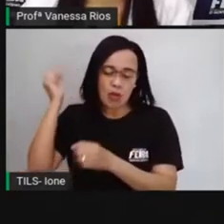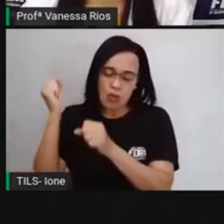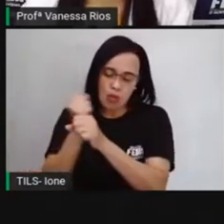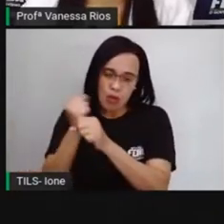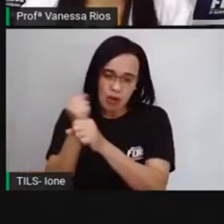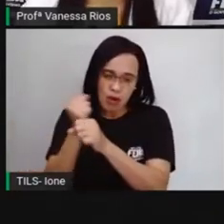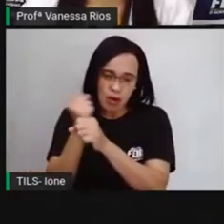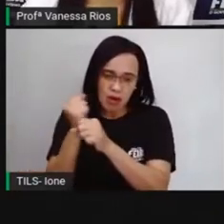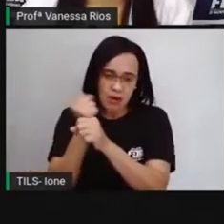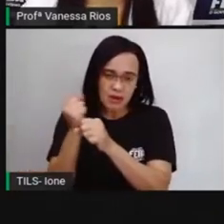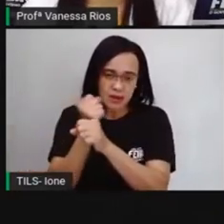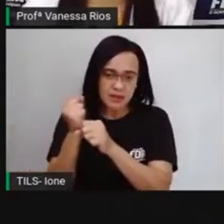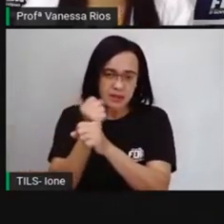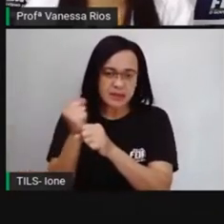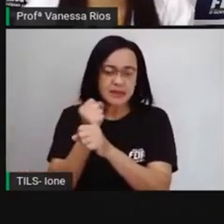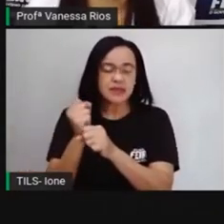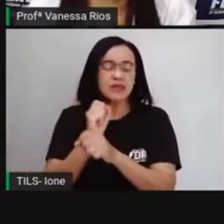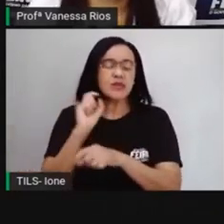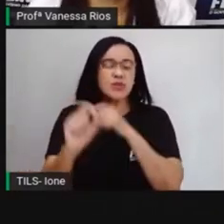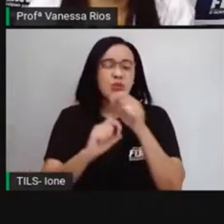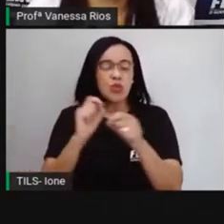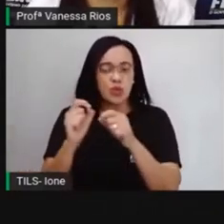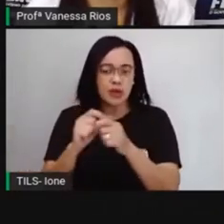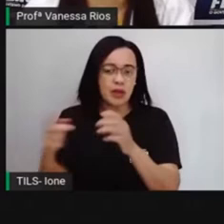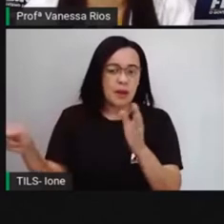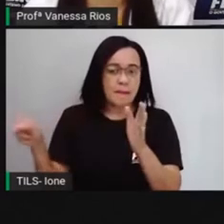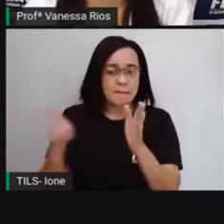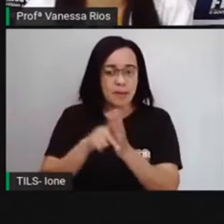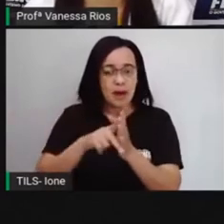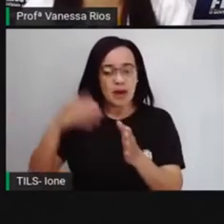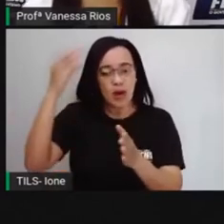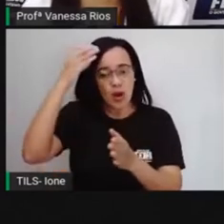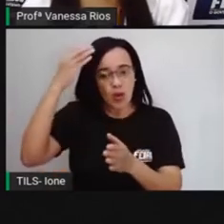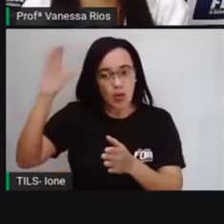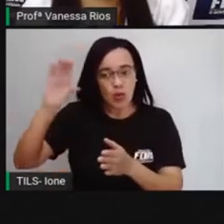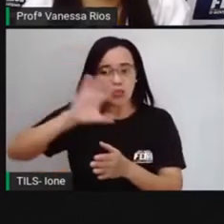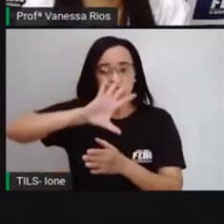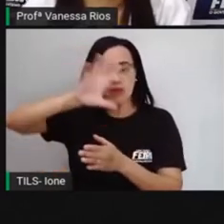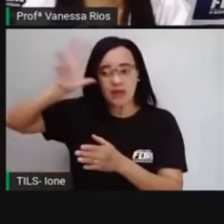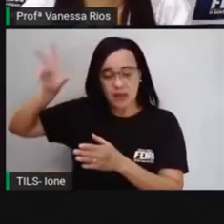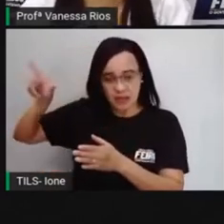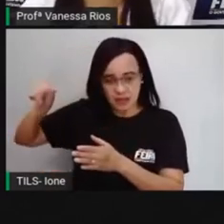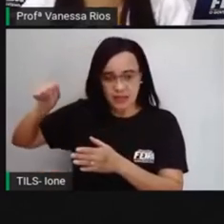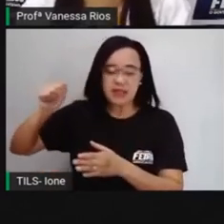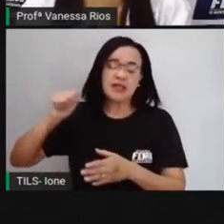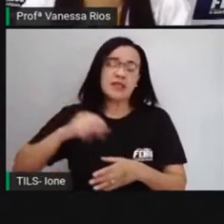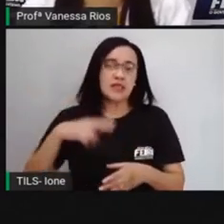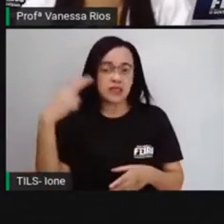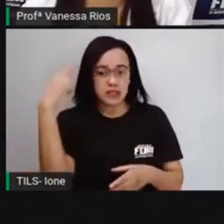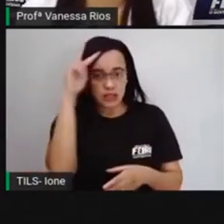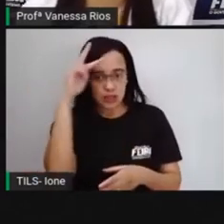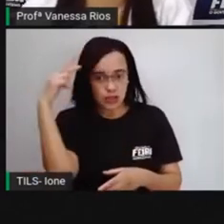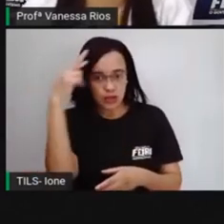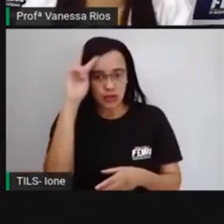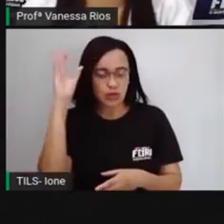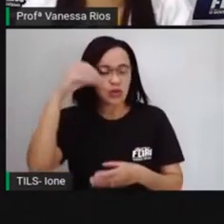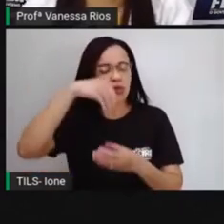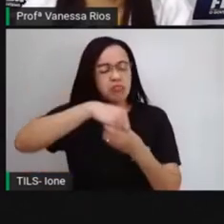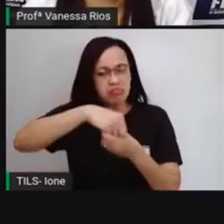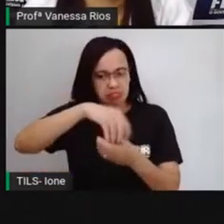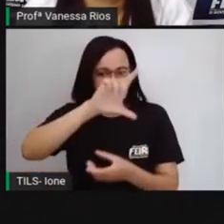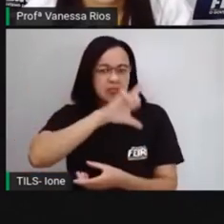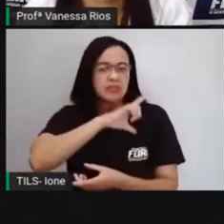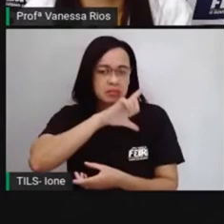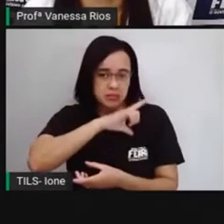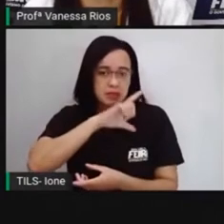pertencente, faz parte da cultura africana em muitos momentos da história, mas que trouxe aí para a nossa